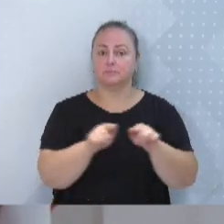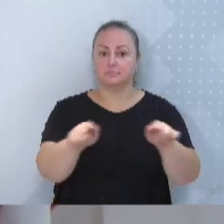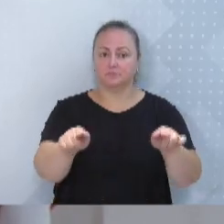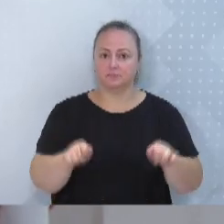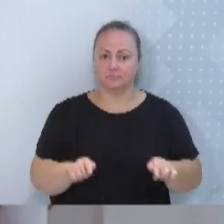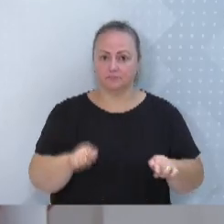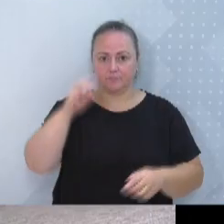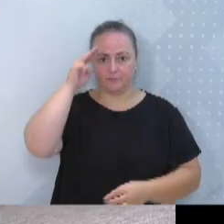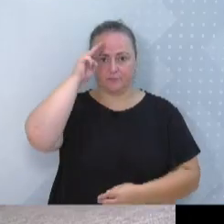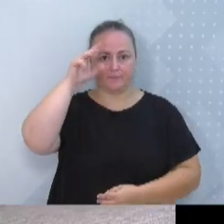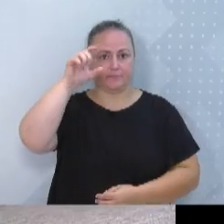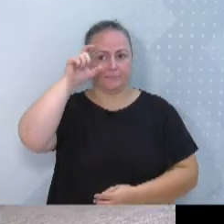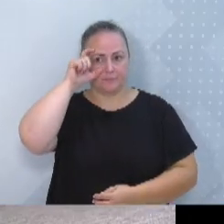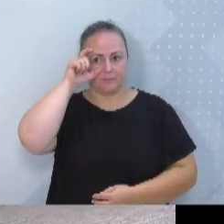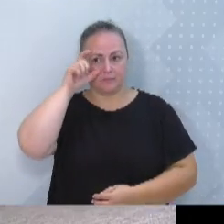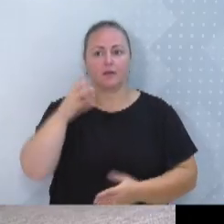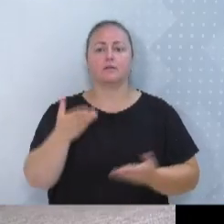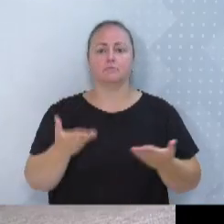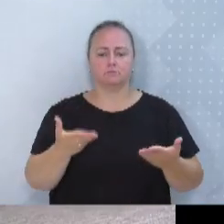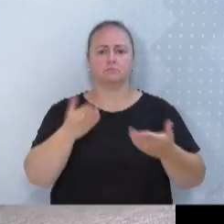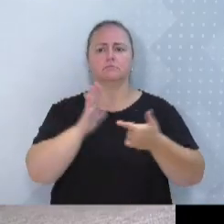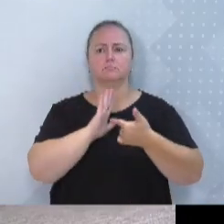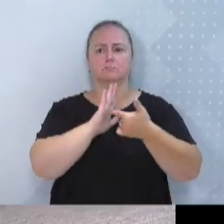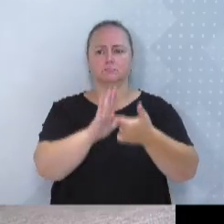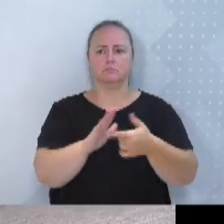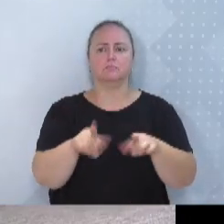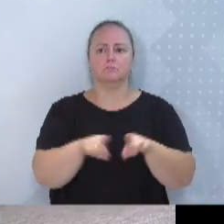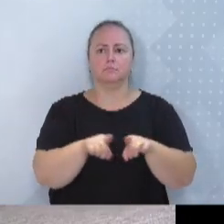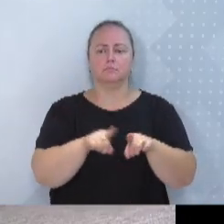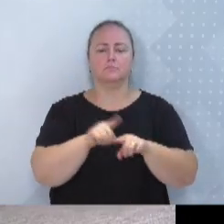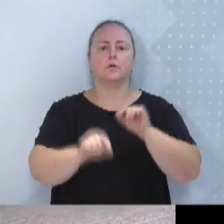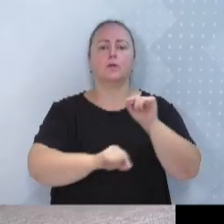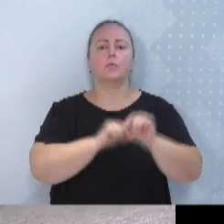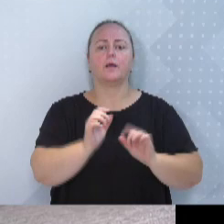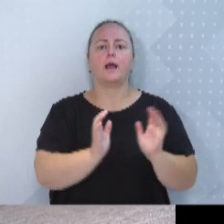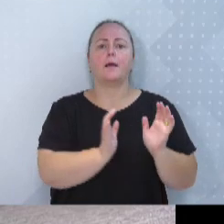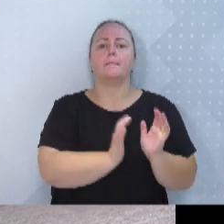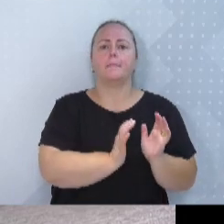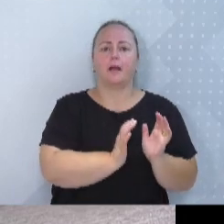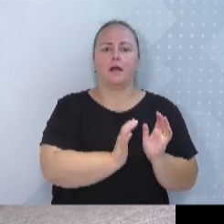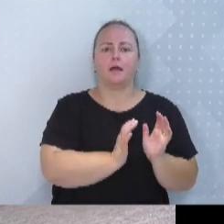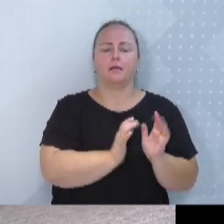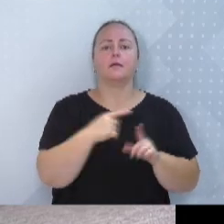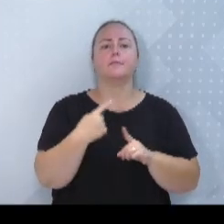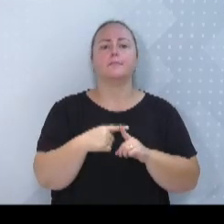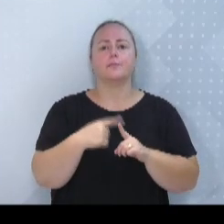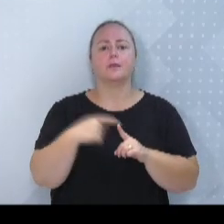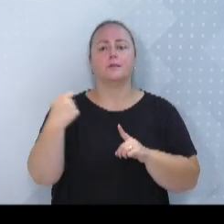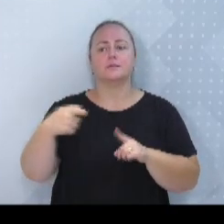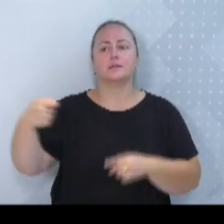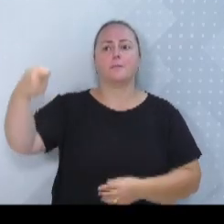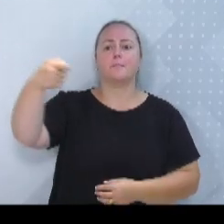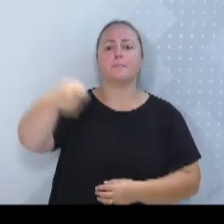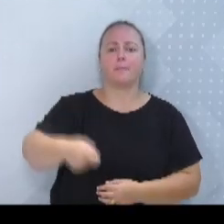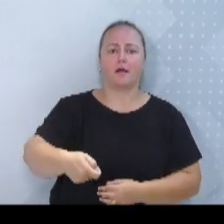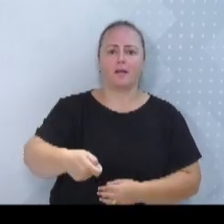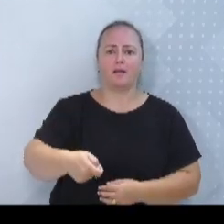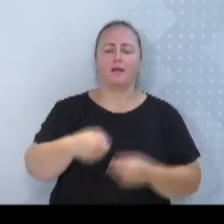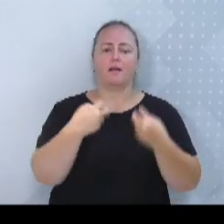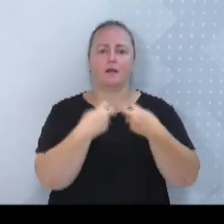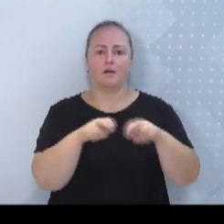levamos ao seu conhecimento a solicitação da PAI, para que o município custeie o transporte de seus usuários. É uma demanda já